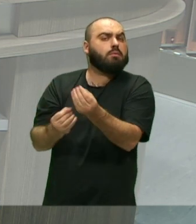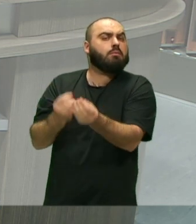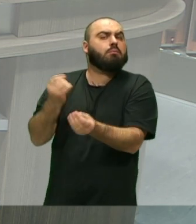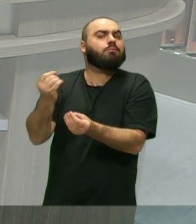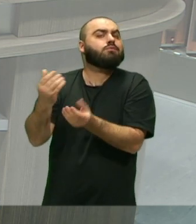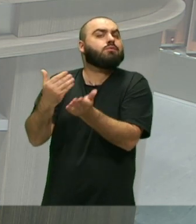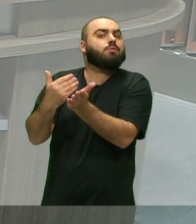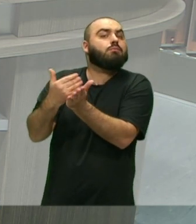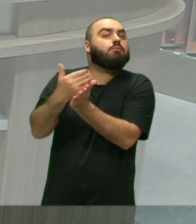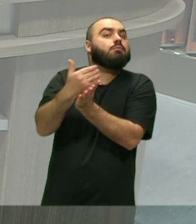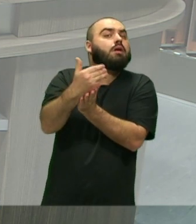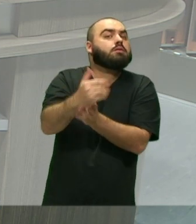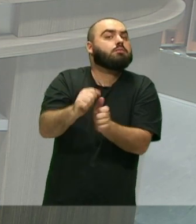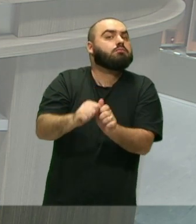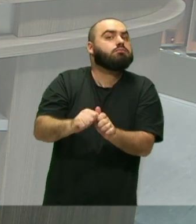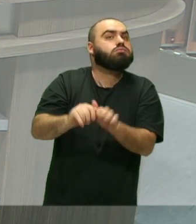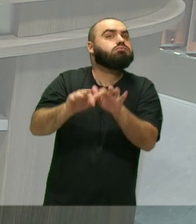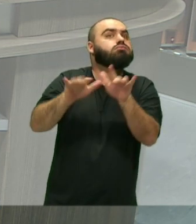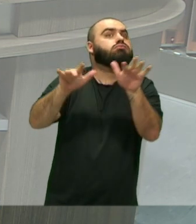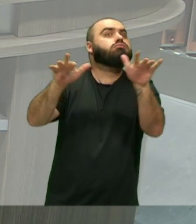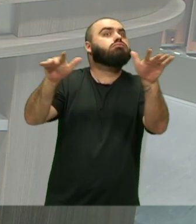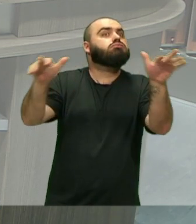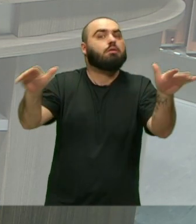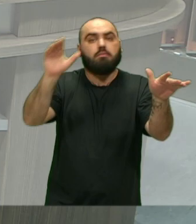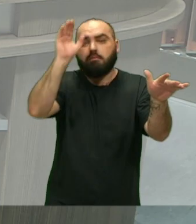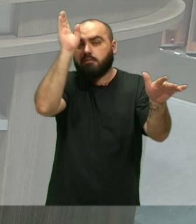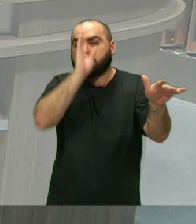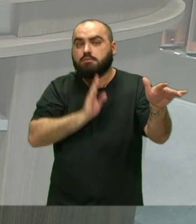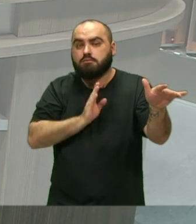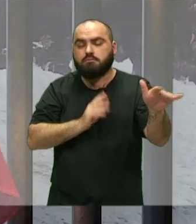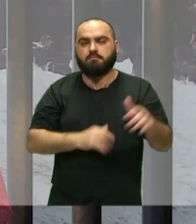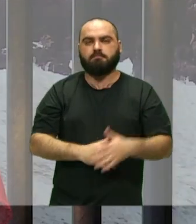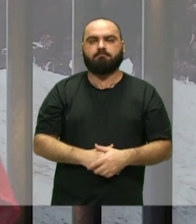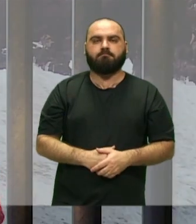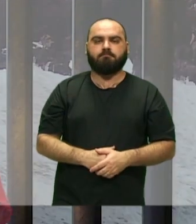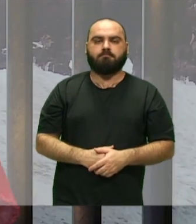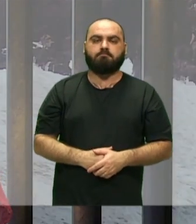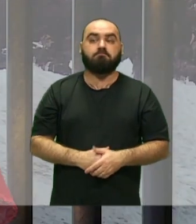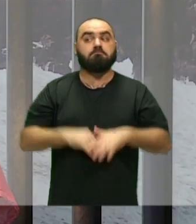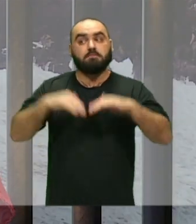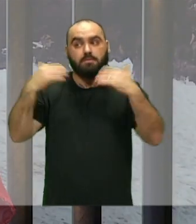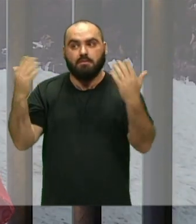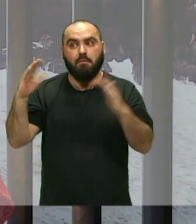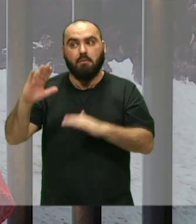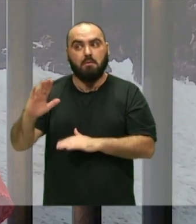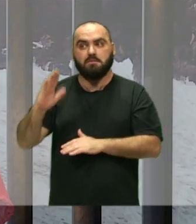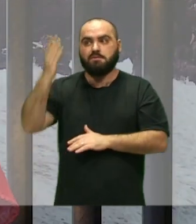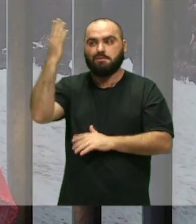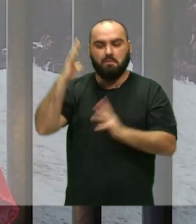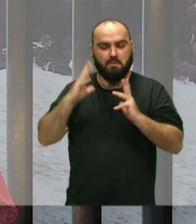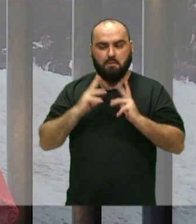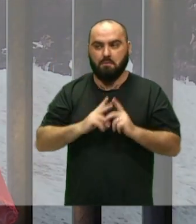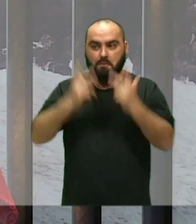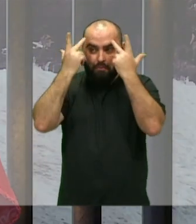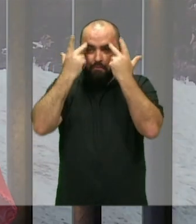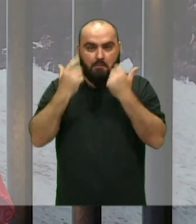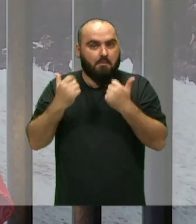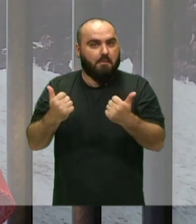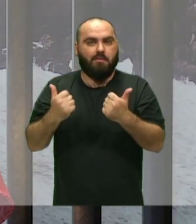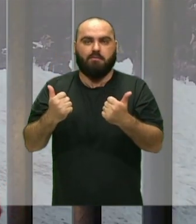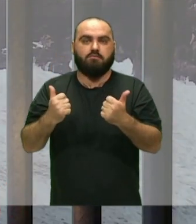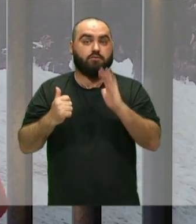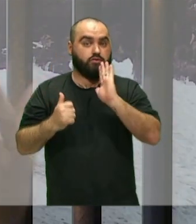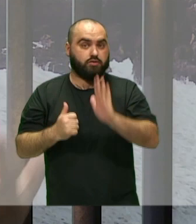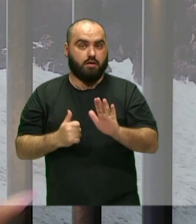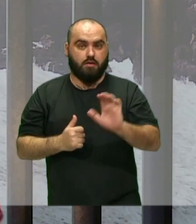Pulular no Brasil Tudo aconteceu Organicamente Não foi nada pensado O encanto do Pina Ele já tem 43